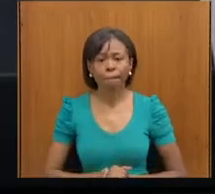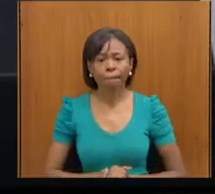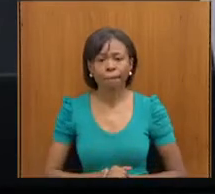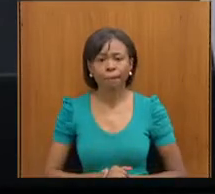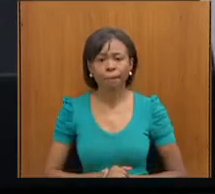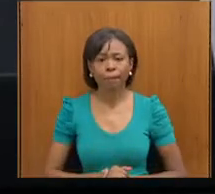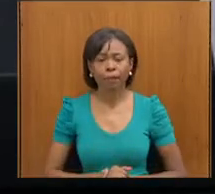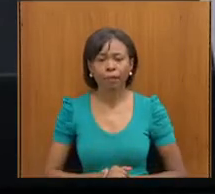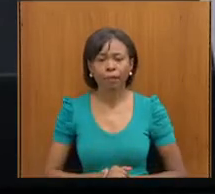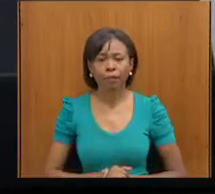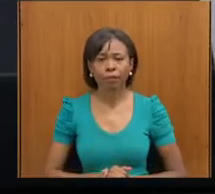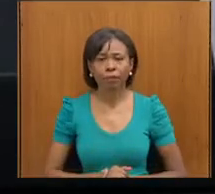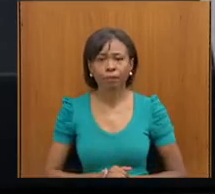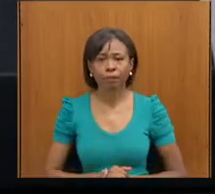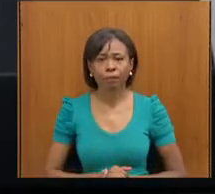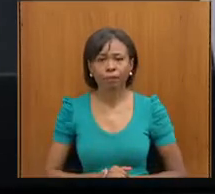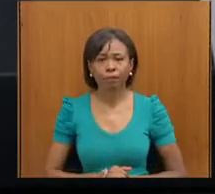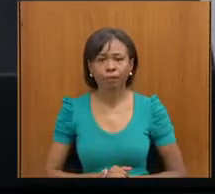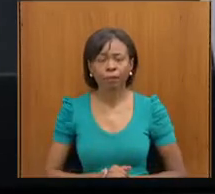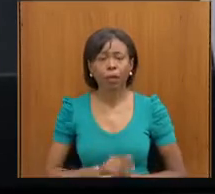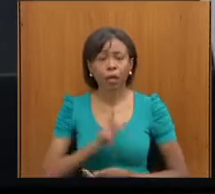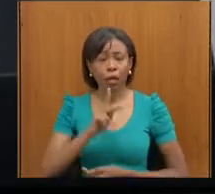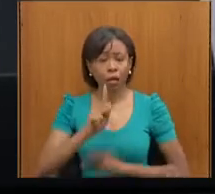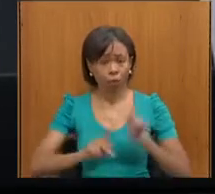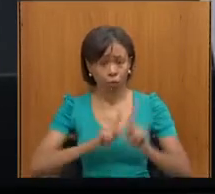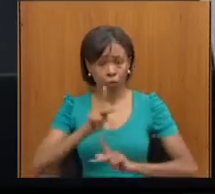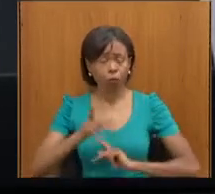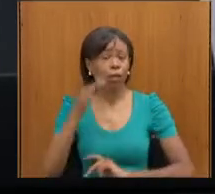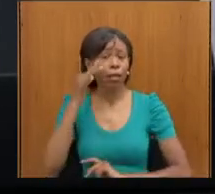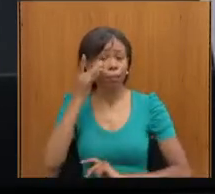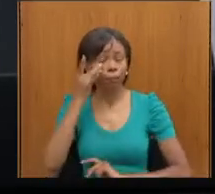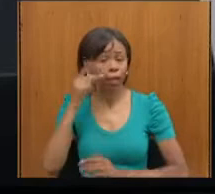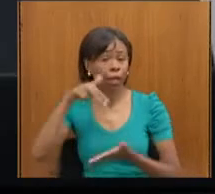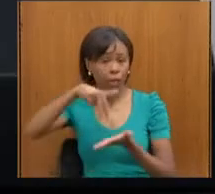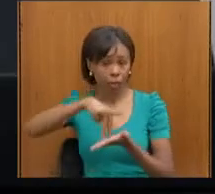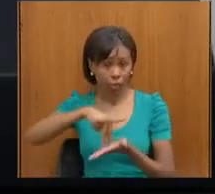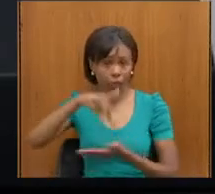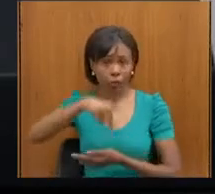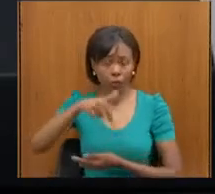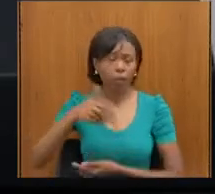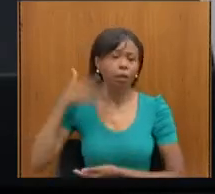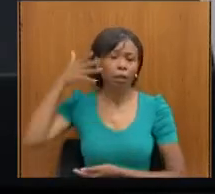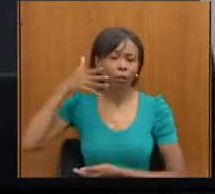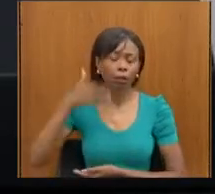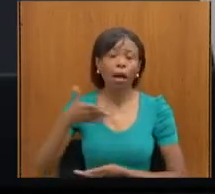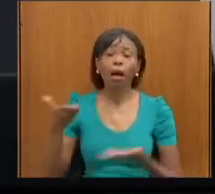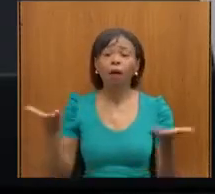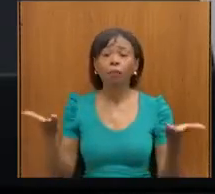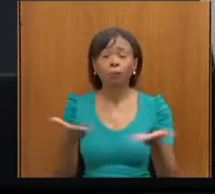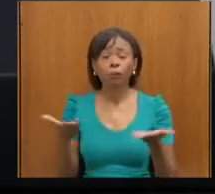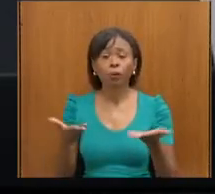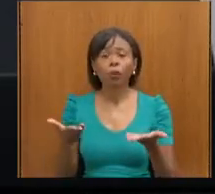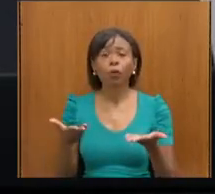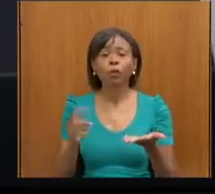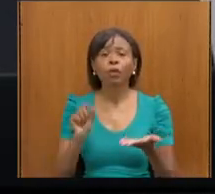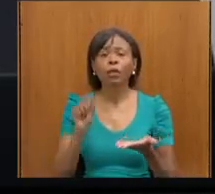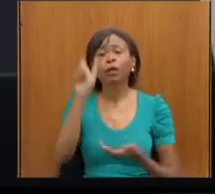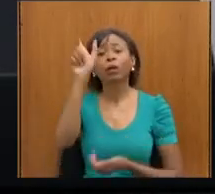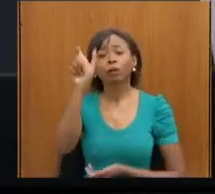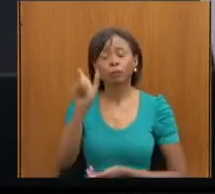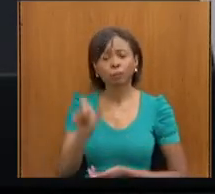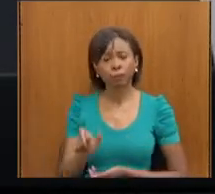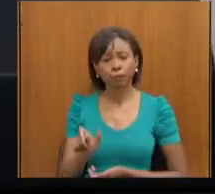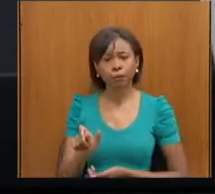membros presentes aqui de forma presencial, compondo essa mesa, eu vou passar aqui também para a sua